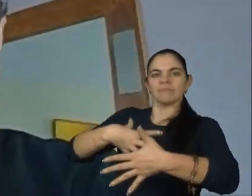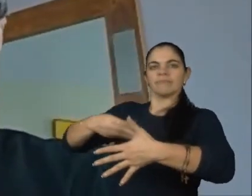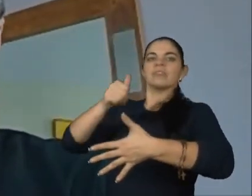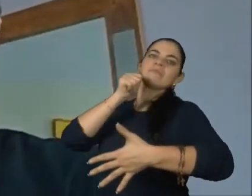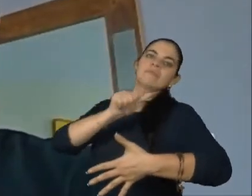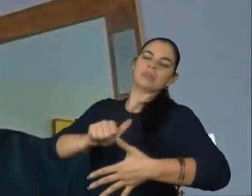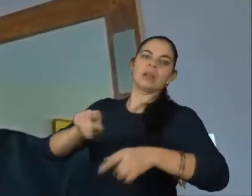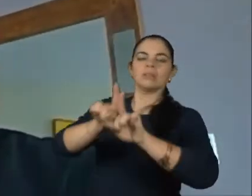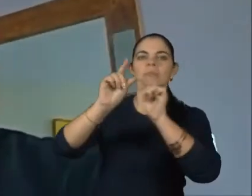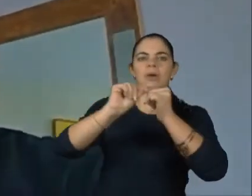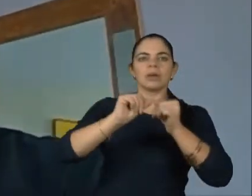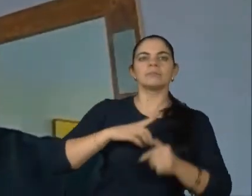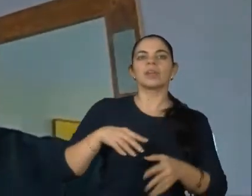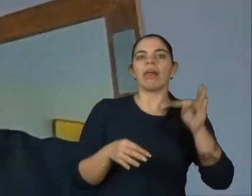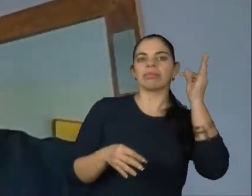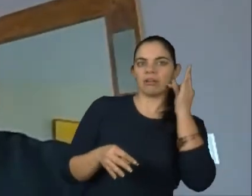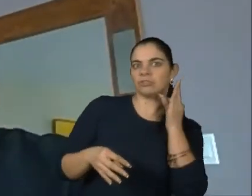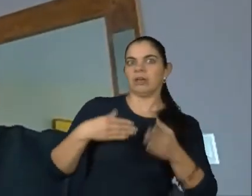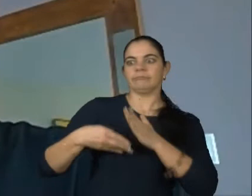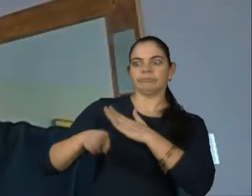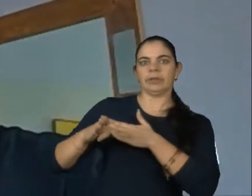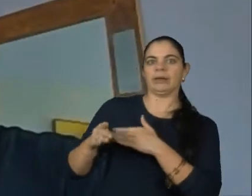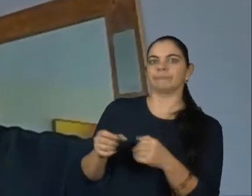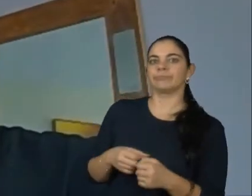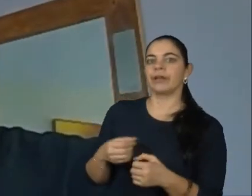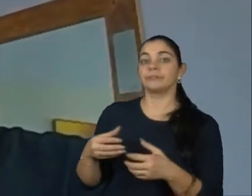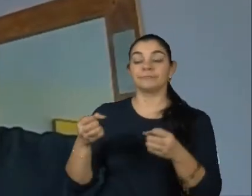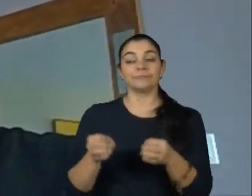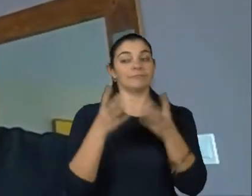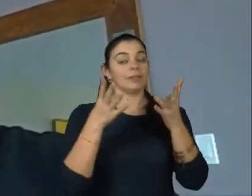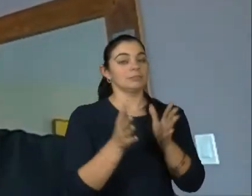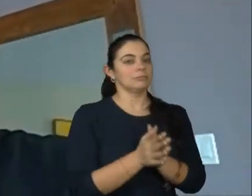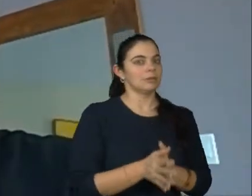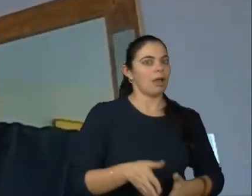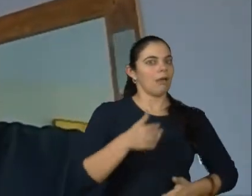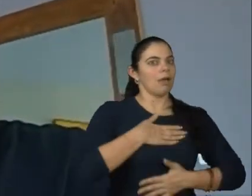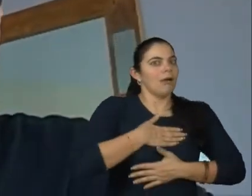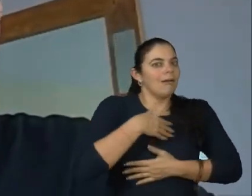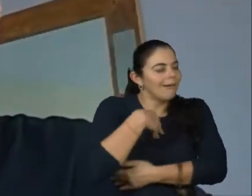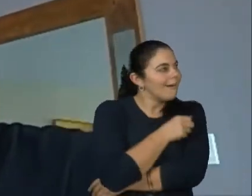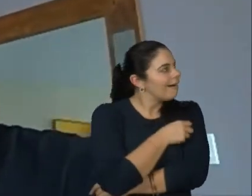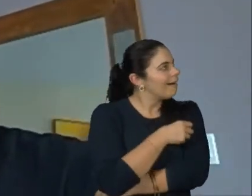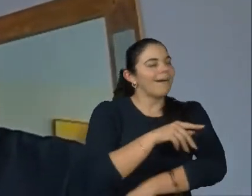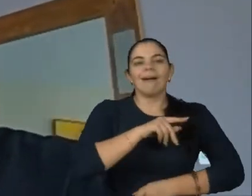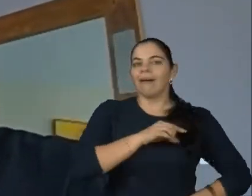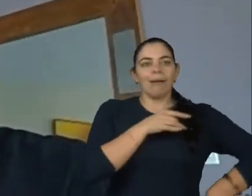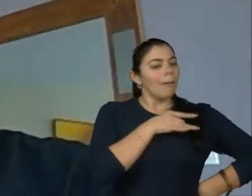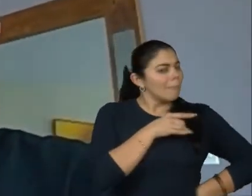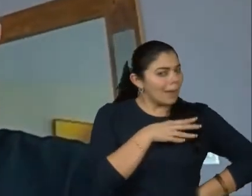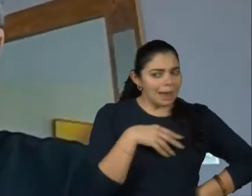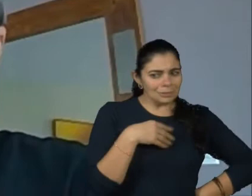na hora que a Tati, por exemplo, ia sair para as baladas, eu ficava morrendo de medo, é claro, mas eu não me